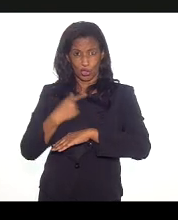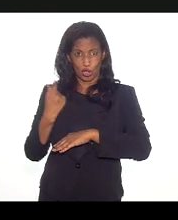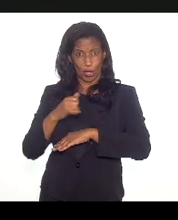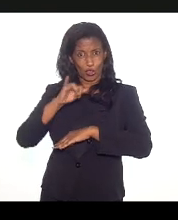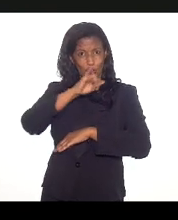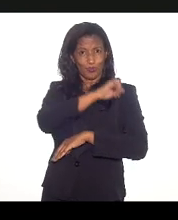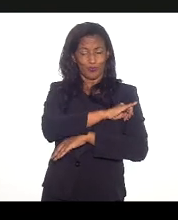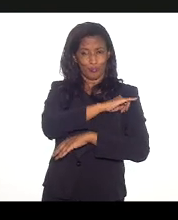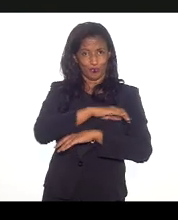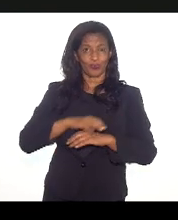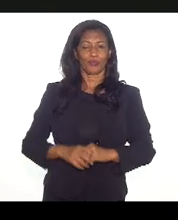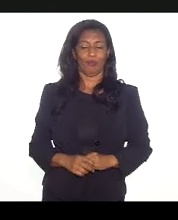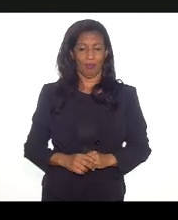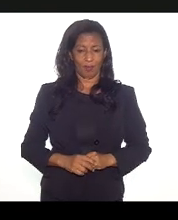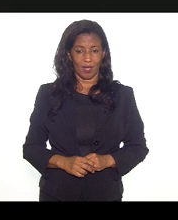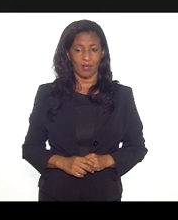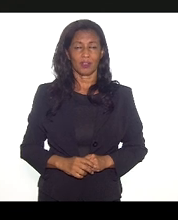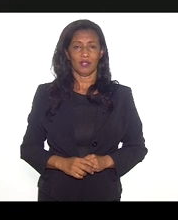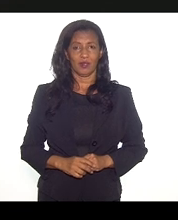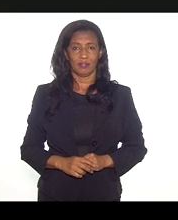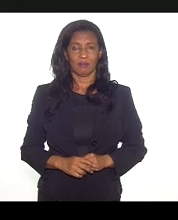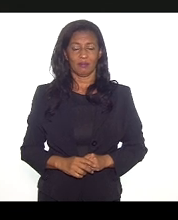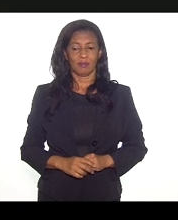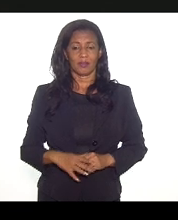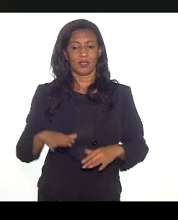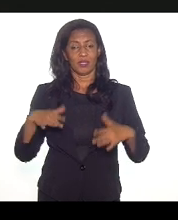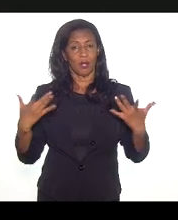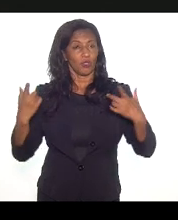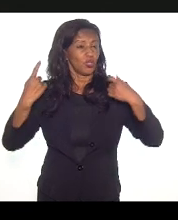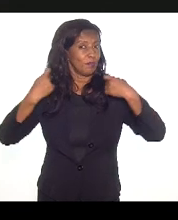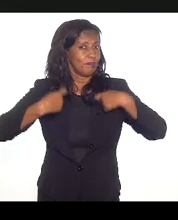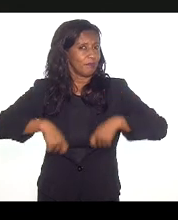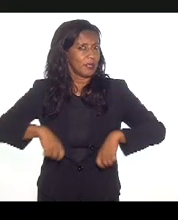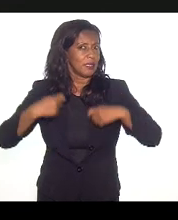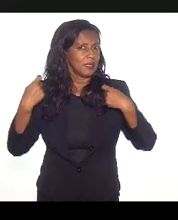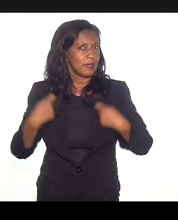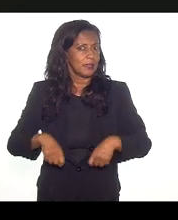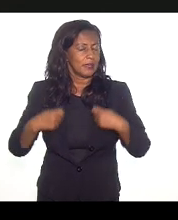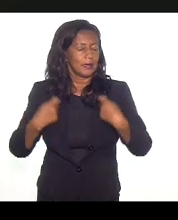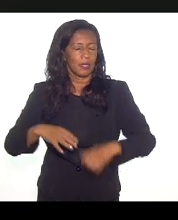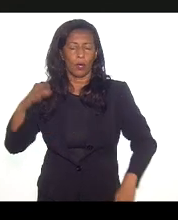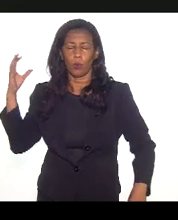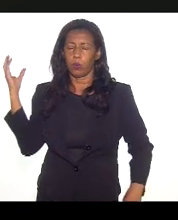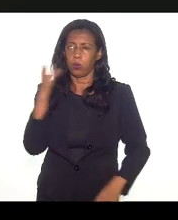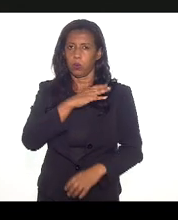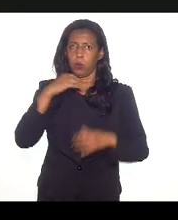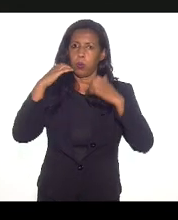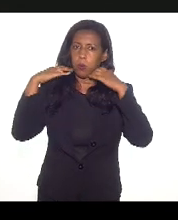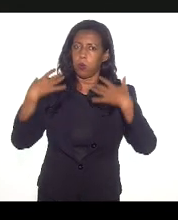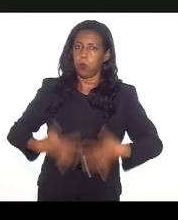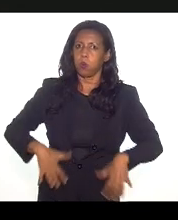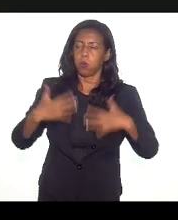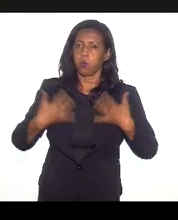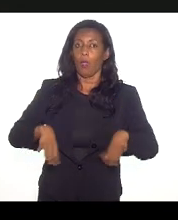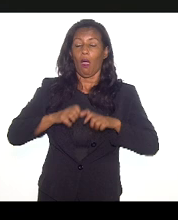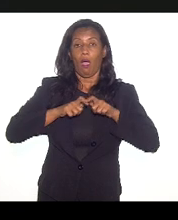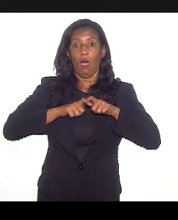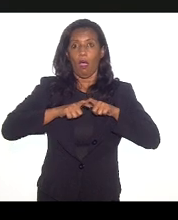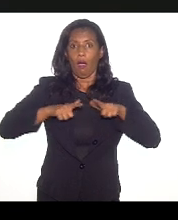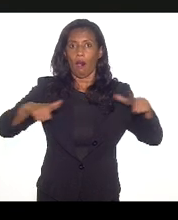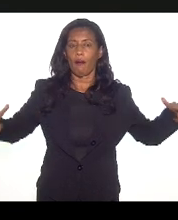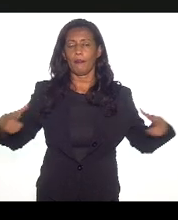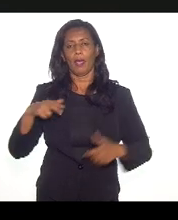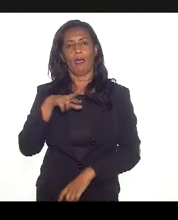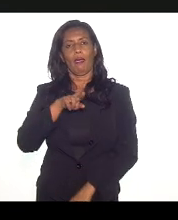têm uma receita de CMS por habitante maior que a nossa. A gente precisa desesperadamente ampliar a